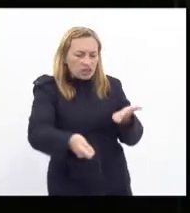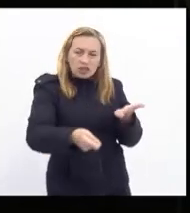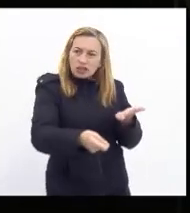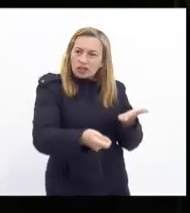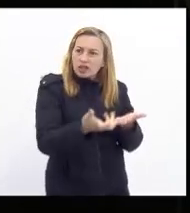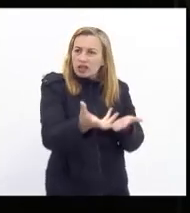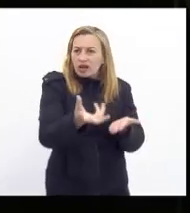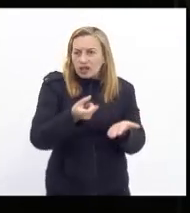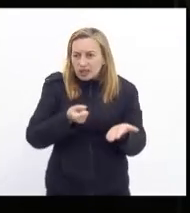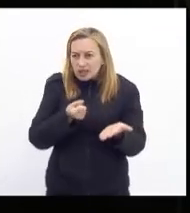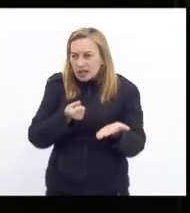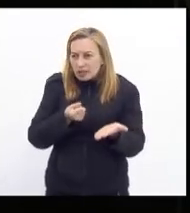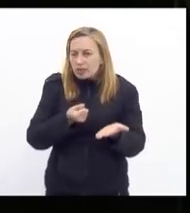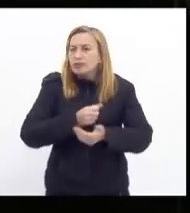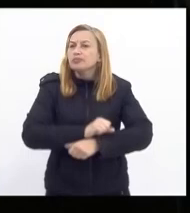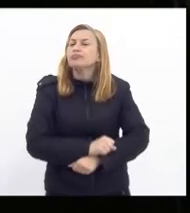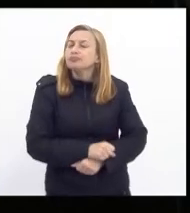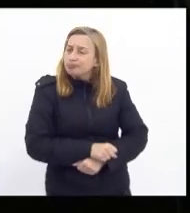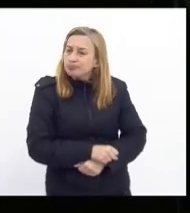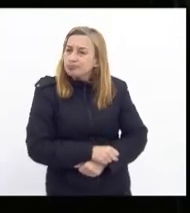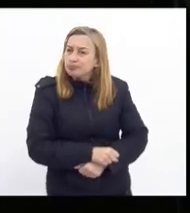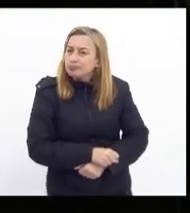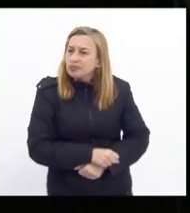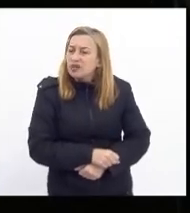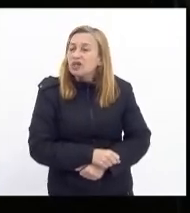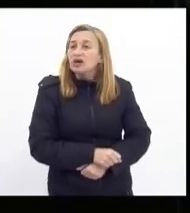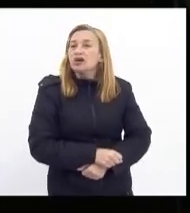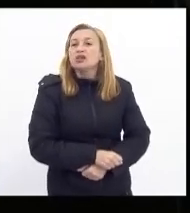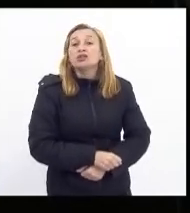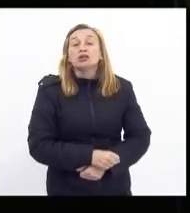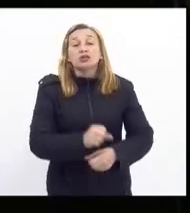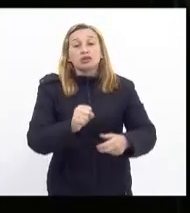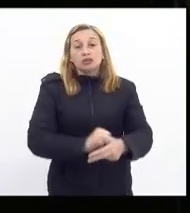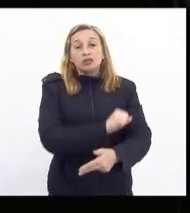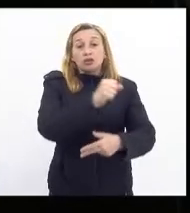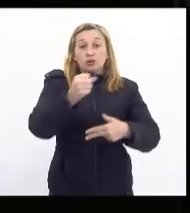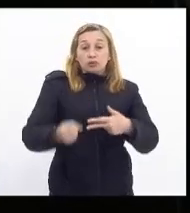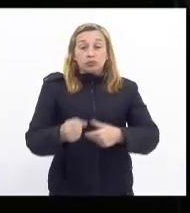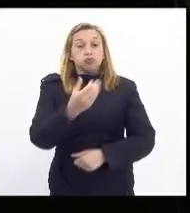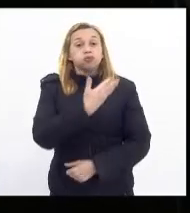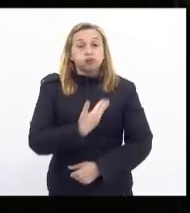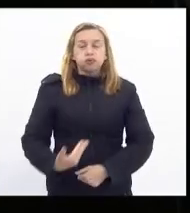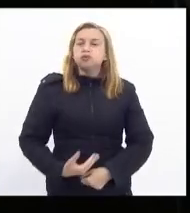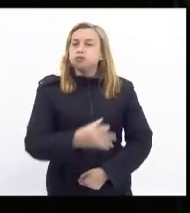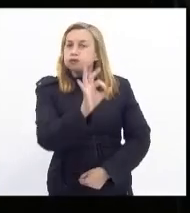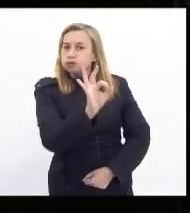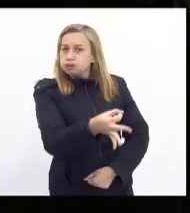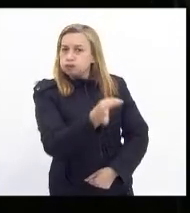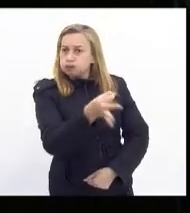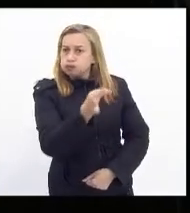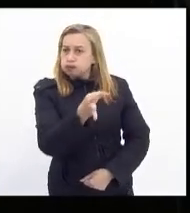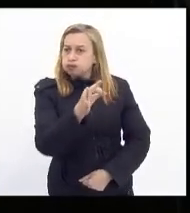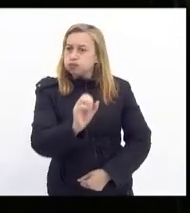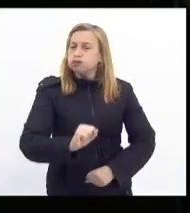recebe a concessão, então cabe ao poder público exatamente defender